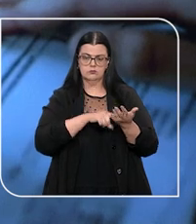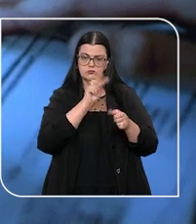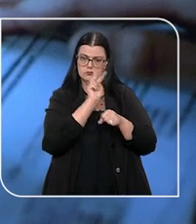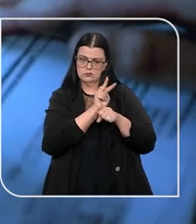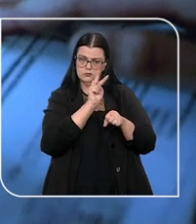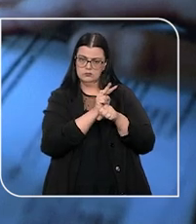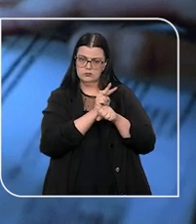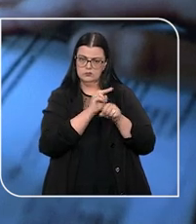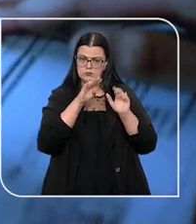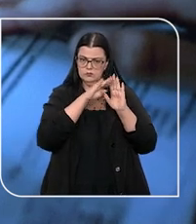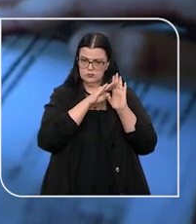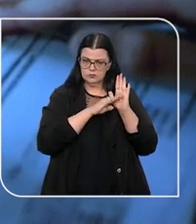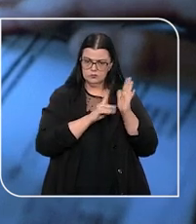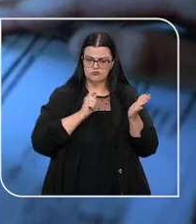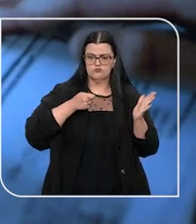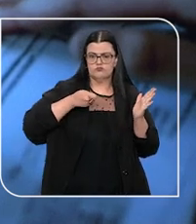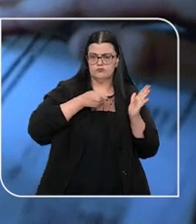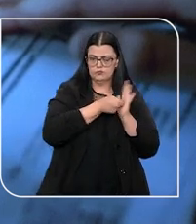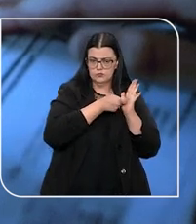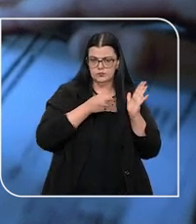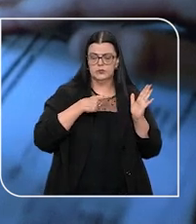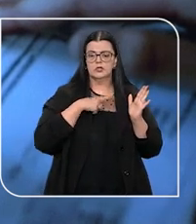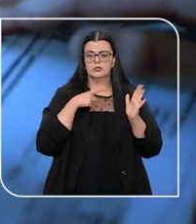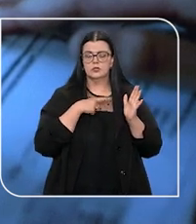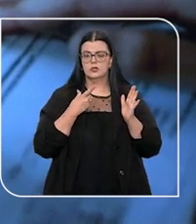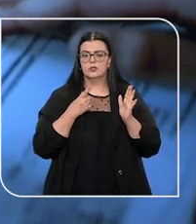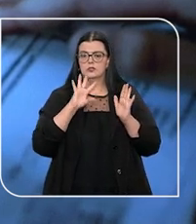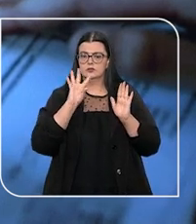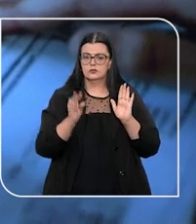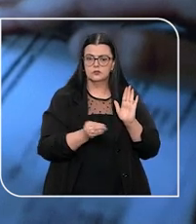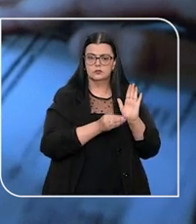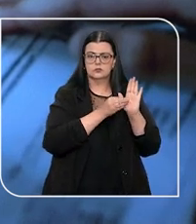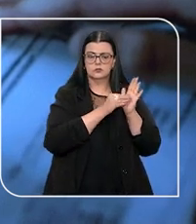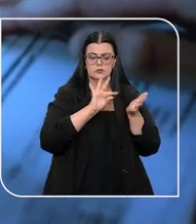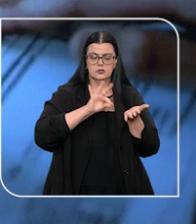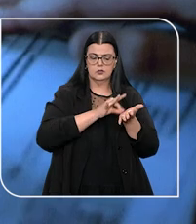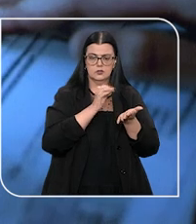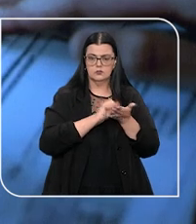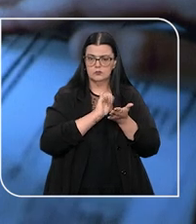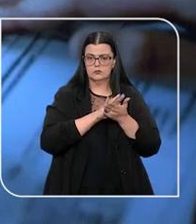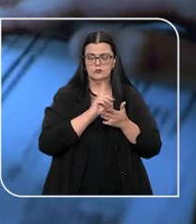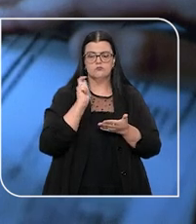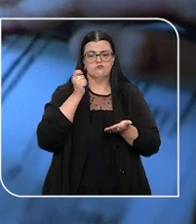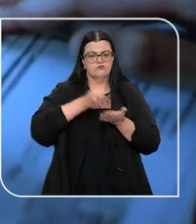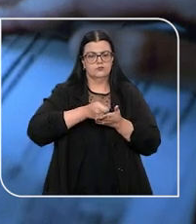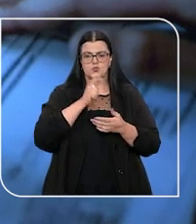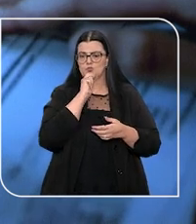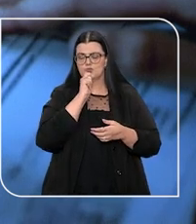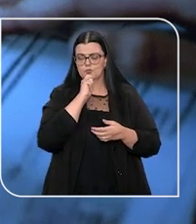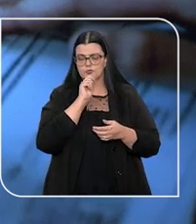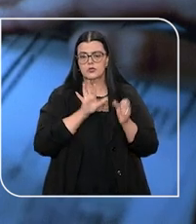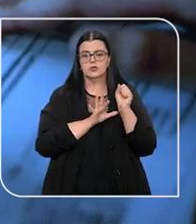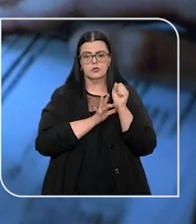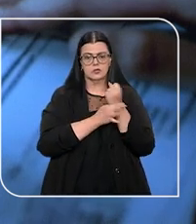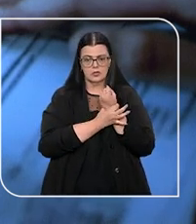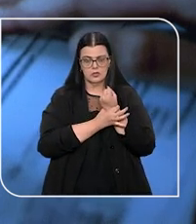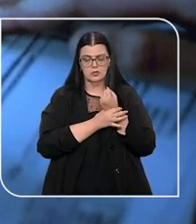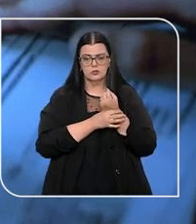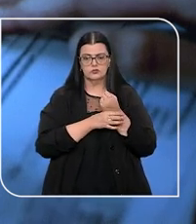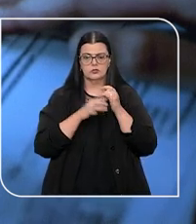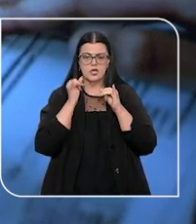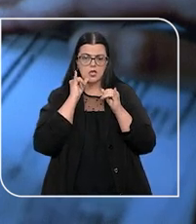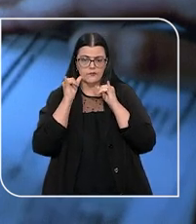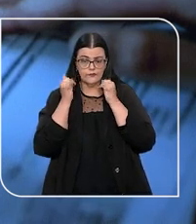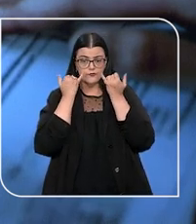a data de vencimento dos títulos protestados deve ser inserida no cadastro de inadimplentes para garantir